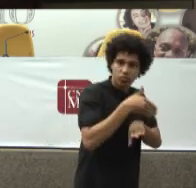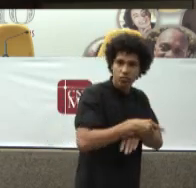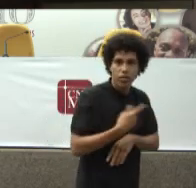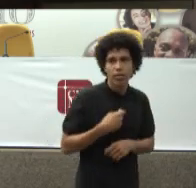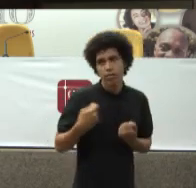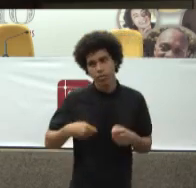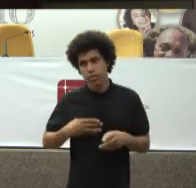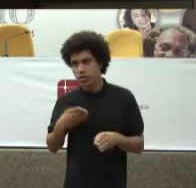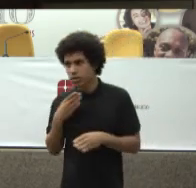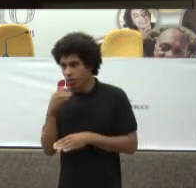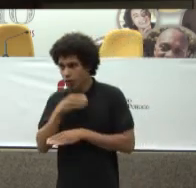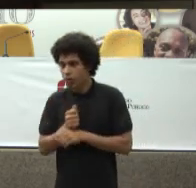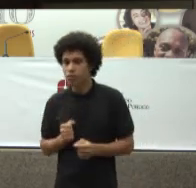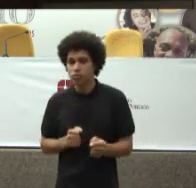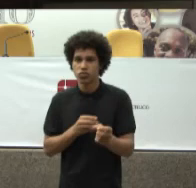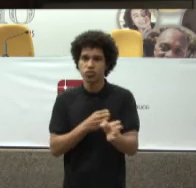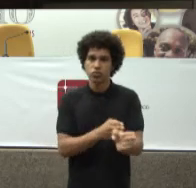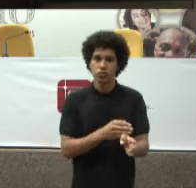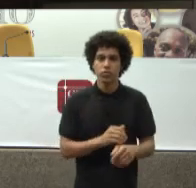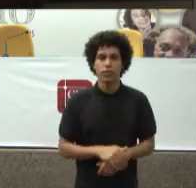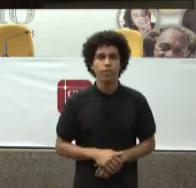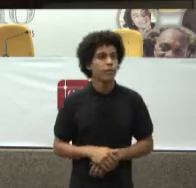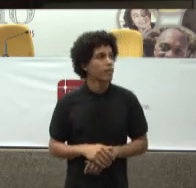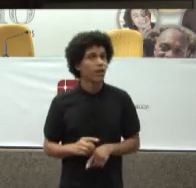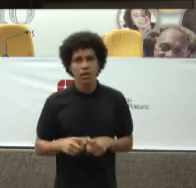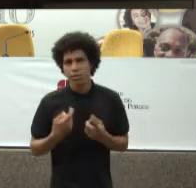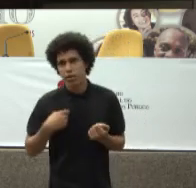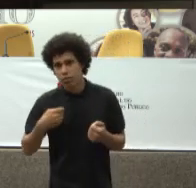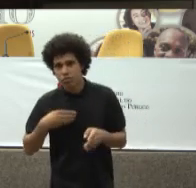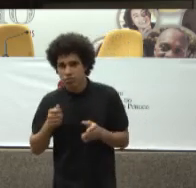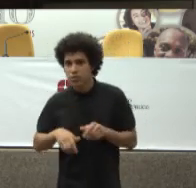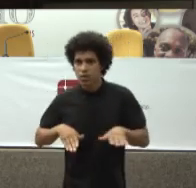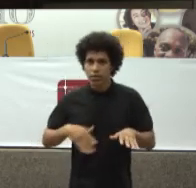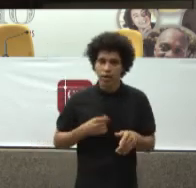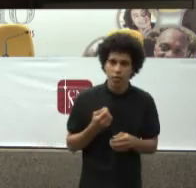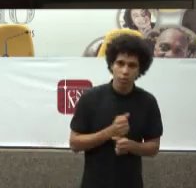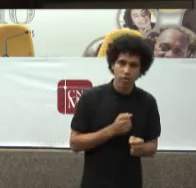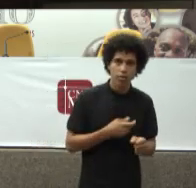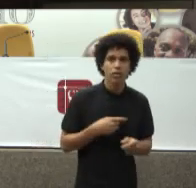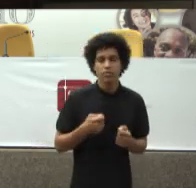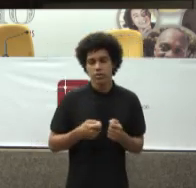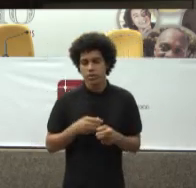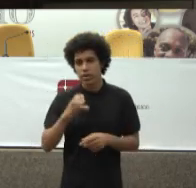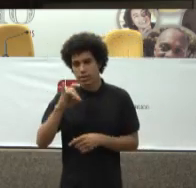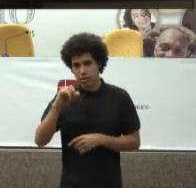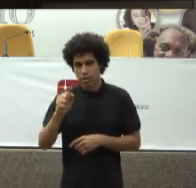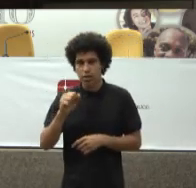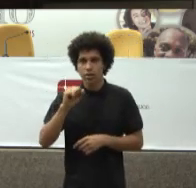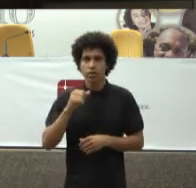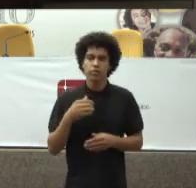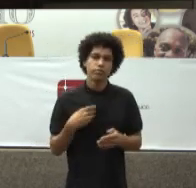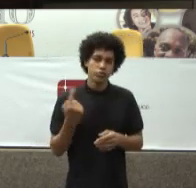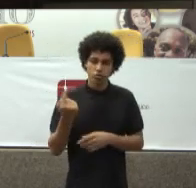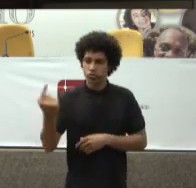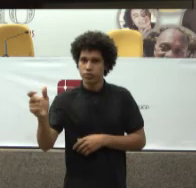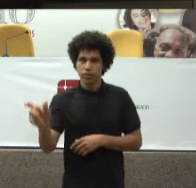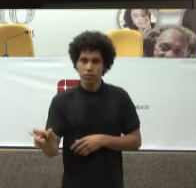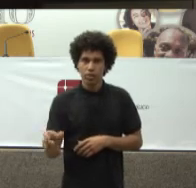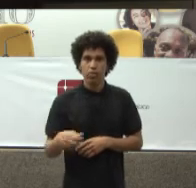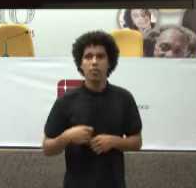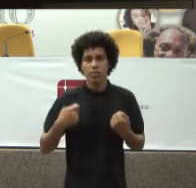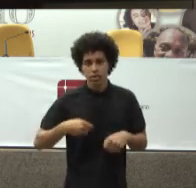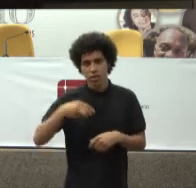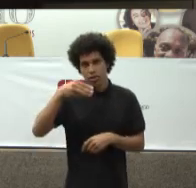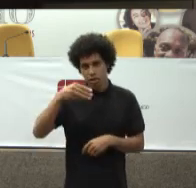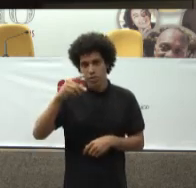barco Enquanto a gente conserta ele E para navegar A gente precisa da ação individual E precisa do MP E precisa do judiciário E